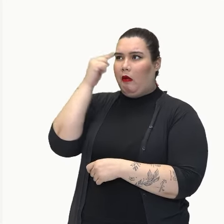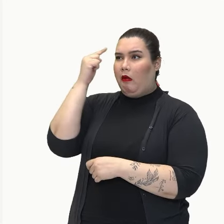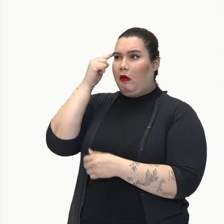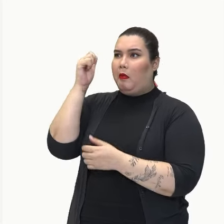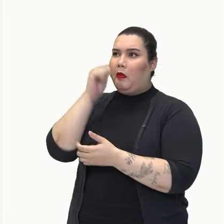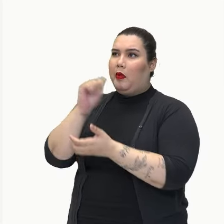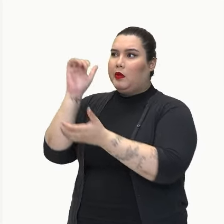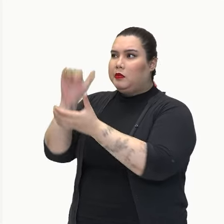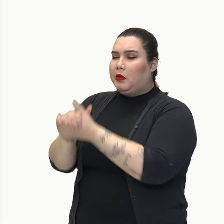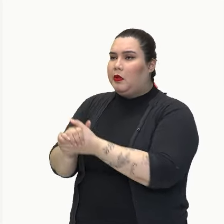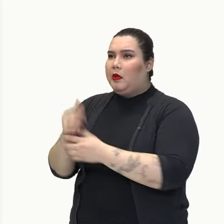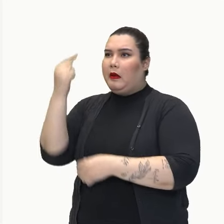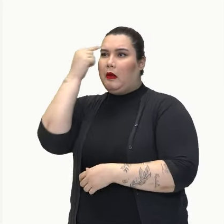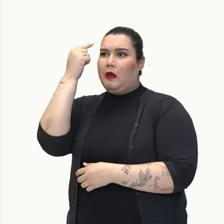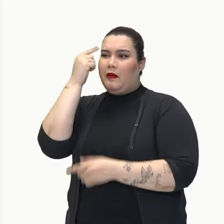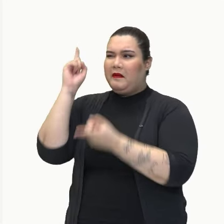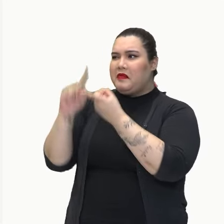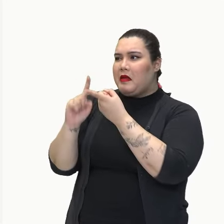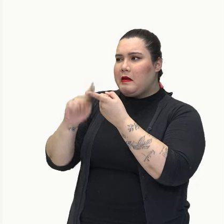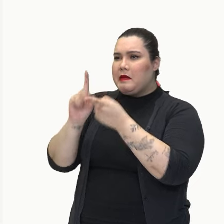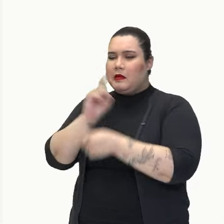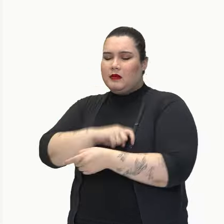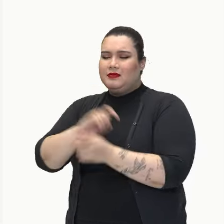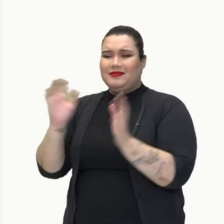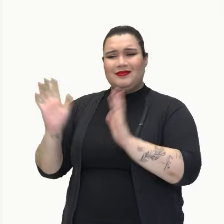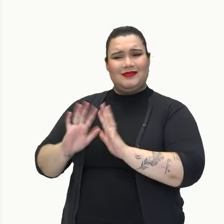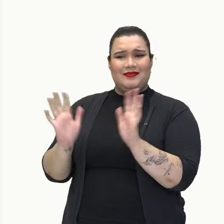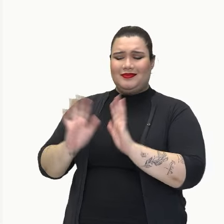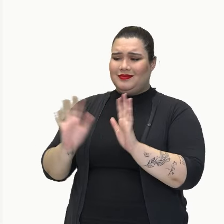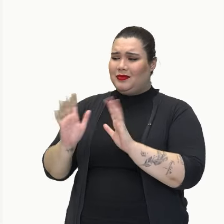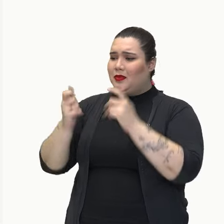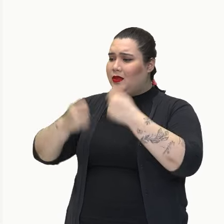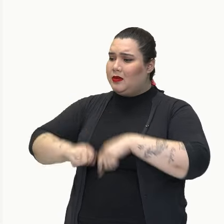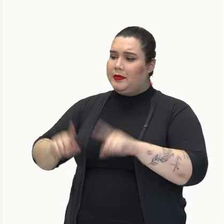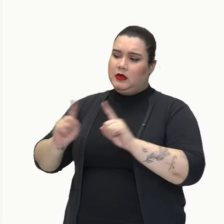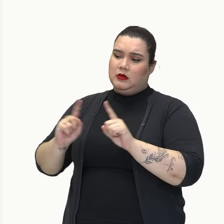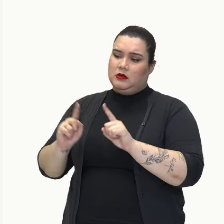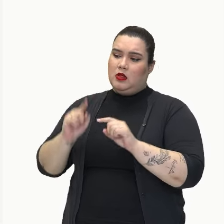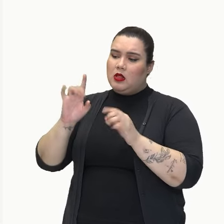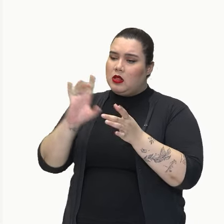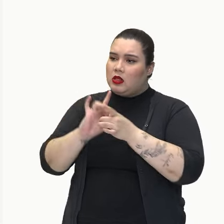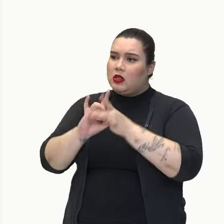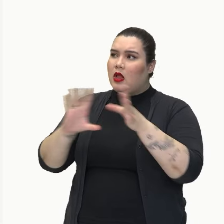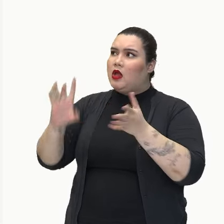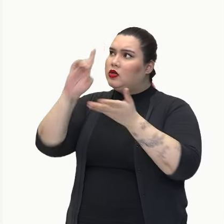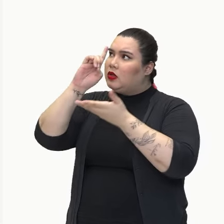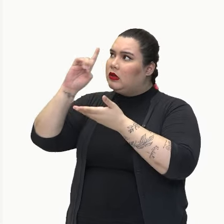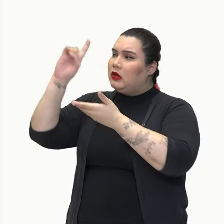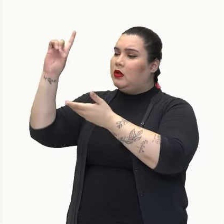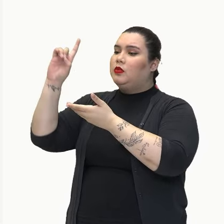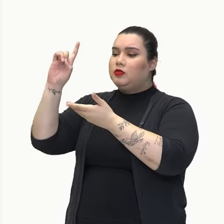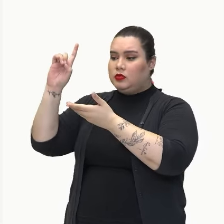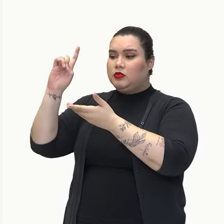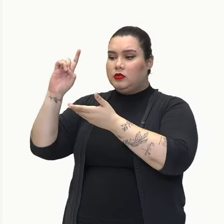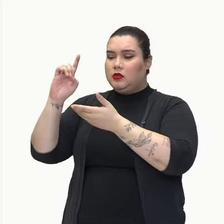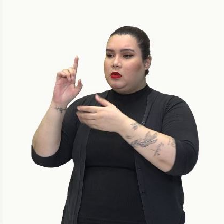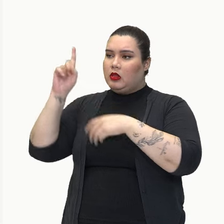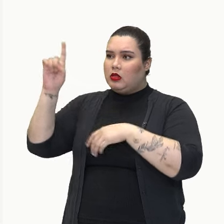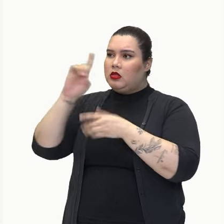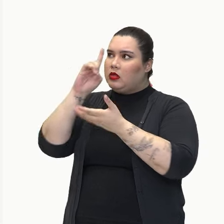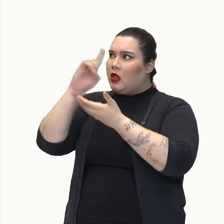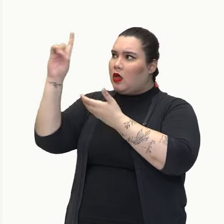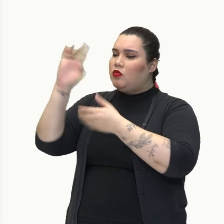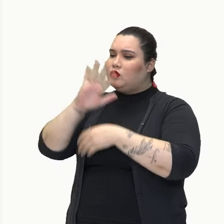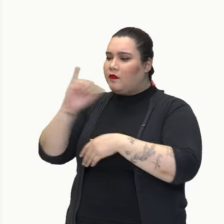em vinganças. Entregue para Deus e faça penitência. Olha só, entregue para Deus